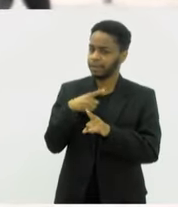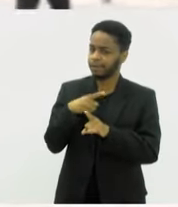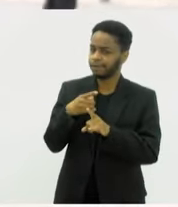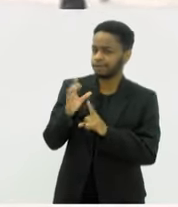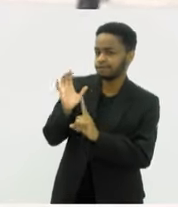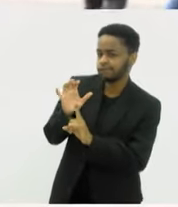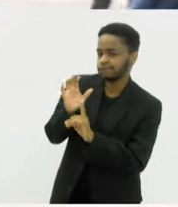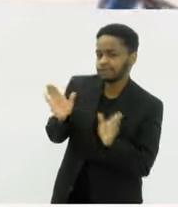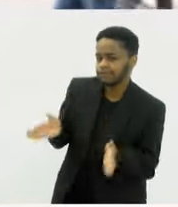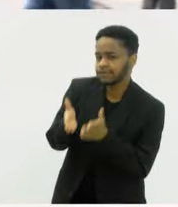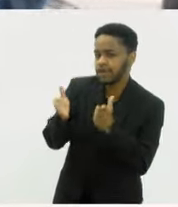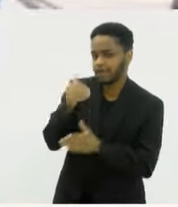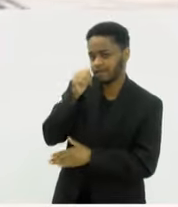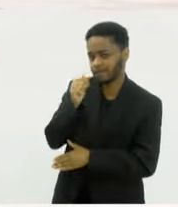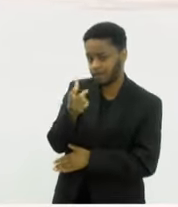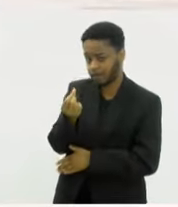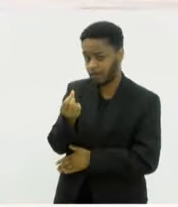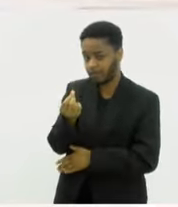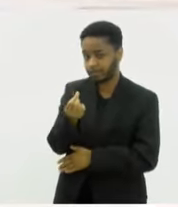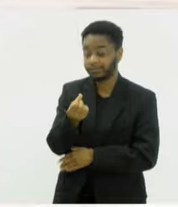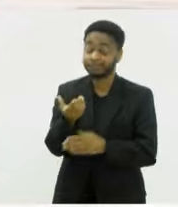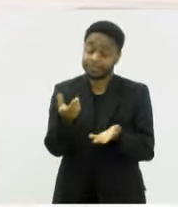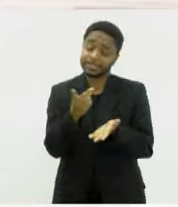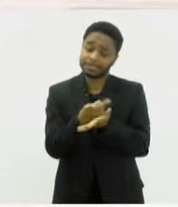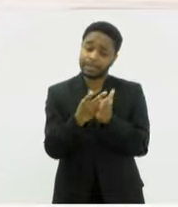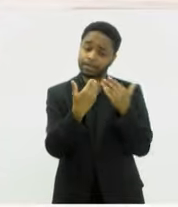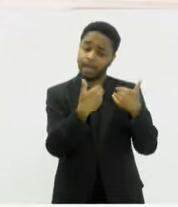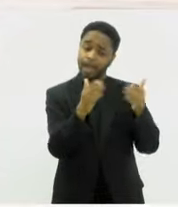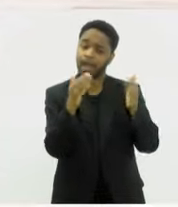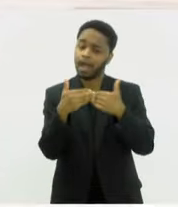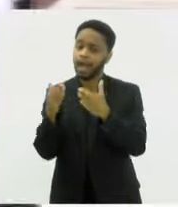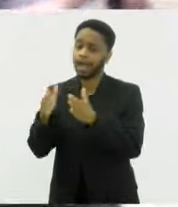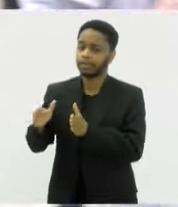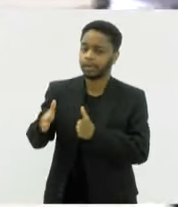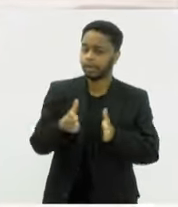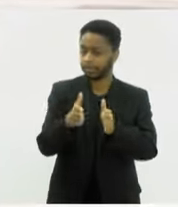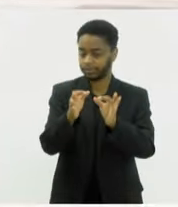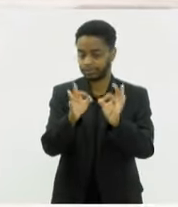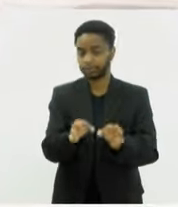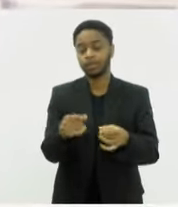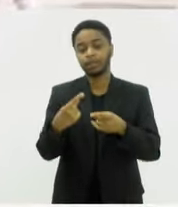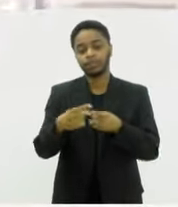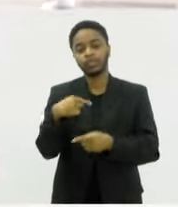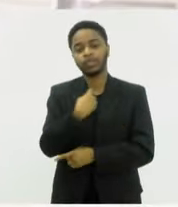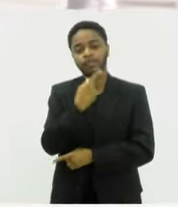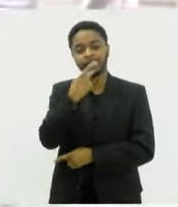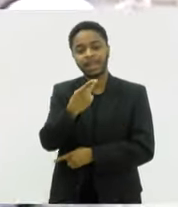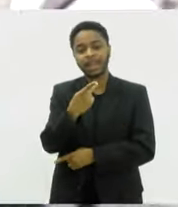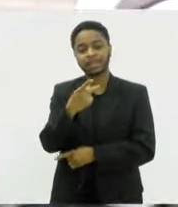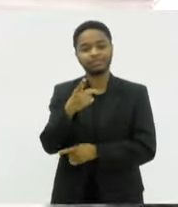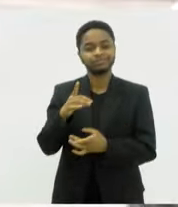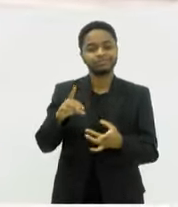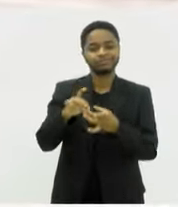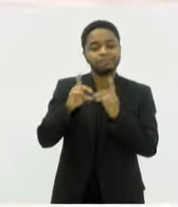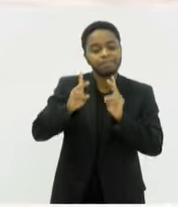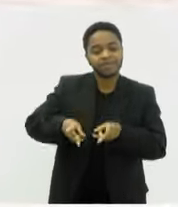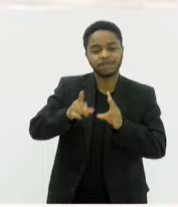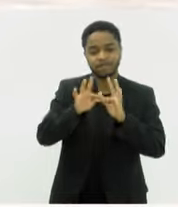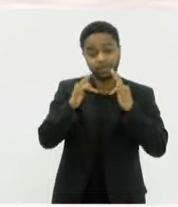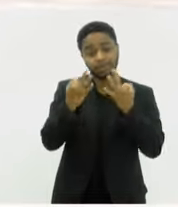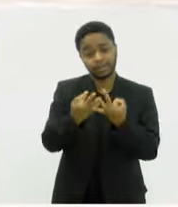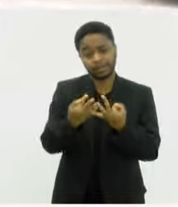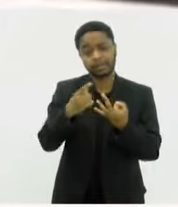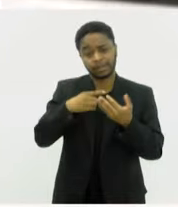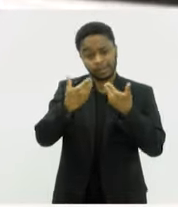Ivone Lara? Então, sempre abre portas, né? A gente falar que é da família, sempre abre portas, mas também a